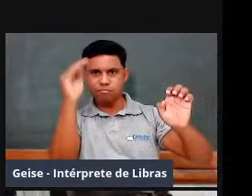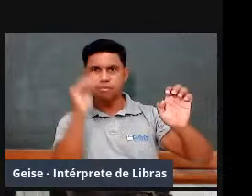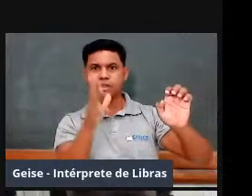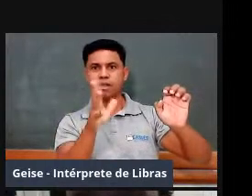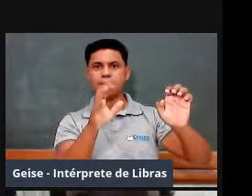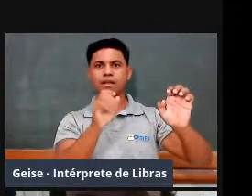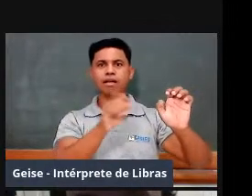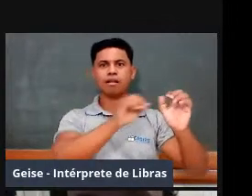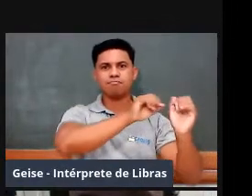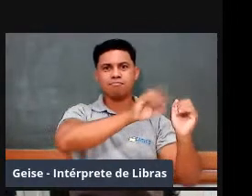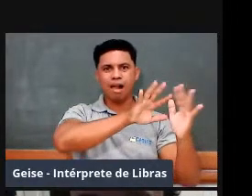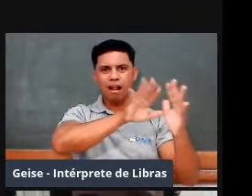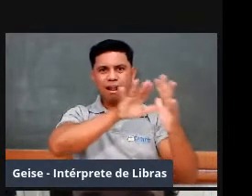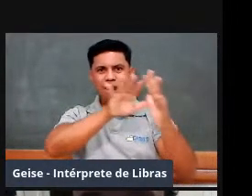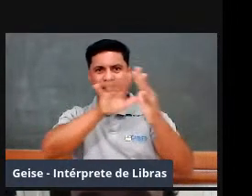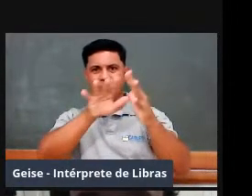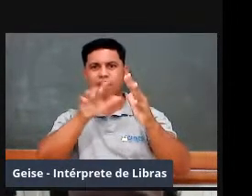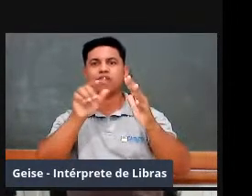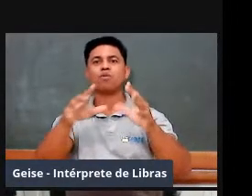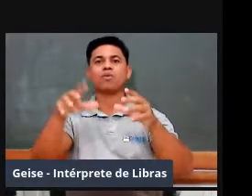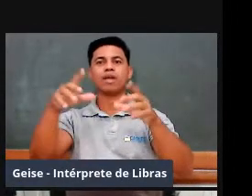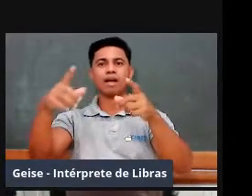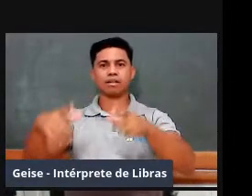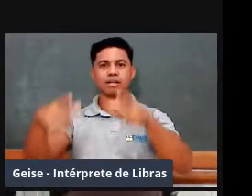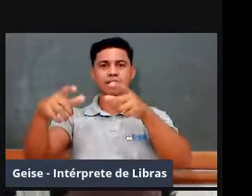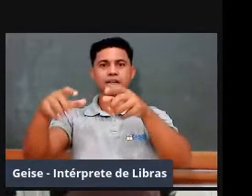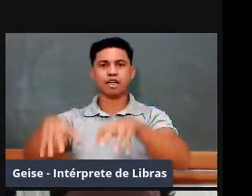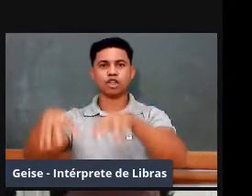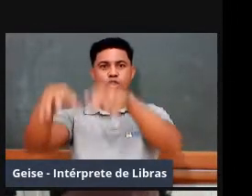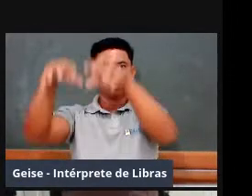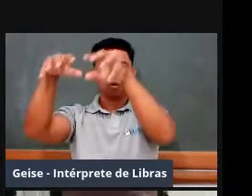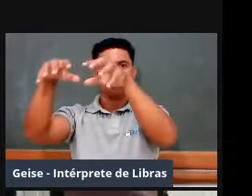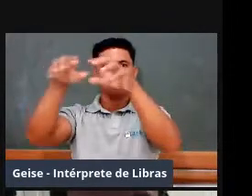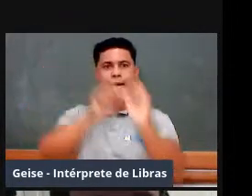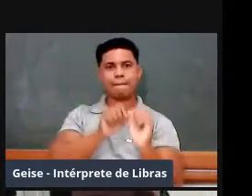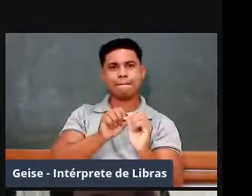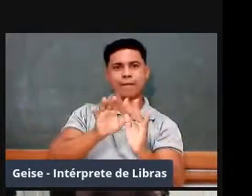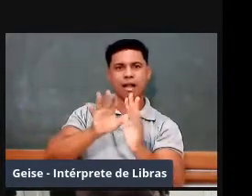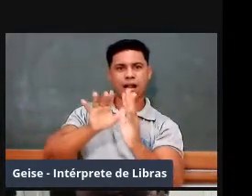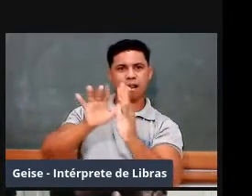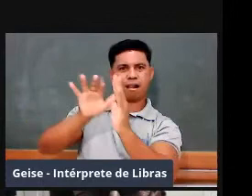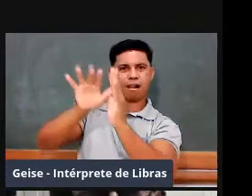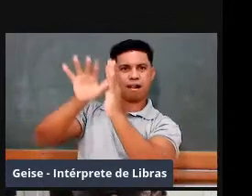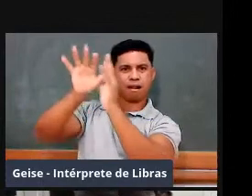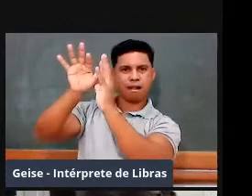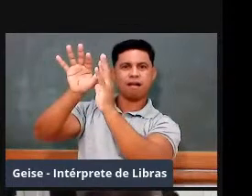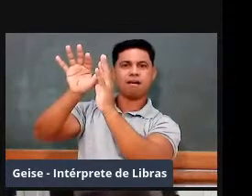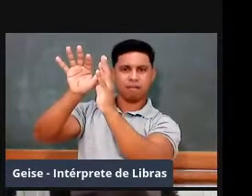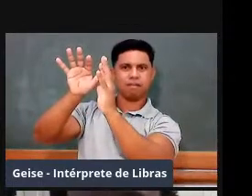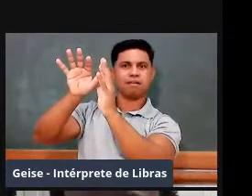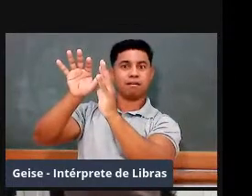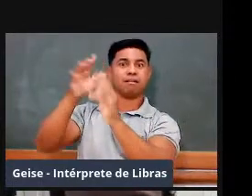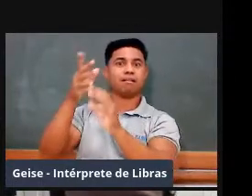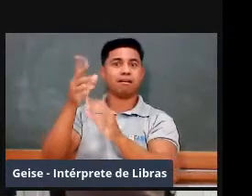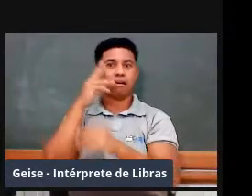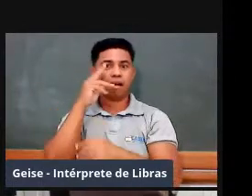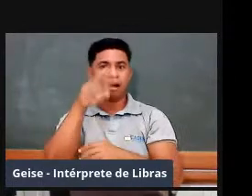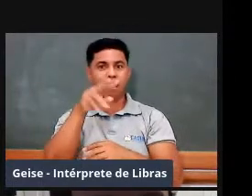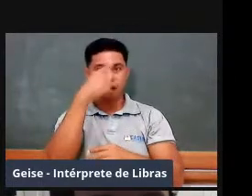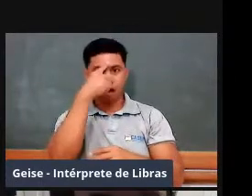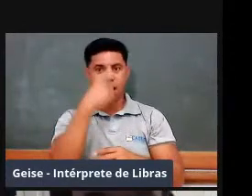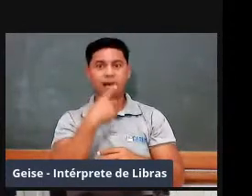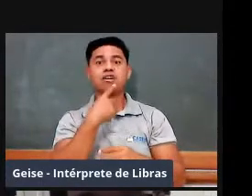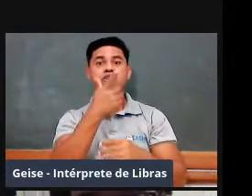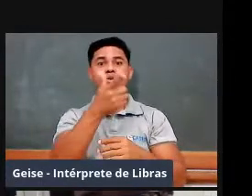determinada fortaleza, um determinado palácio, não é? E você vê uma outra cena